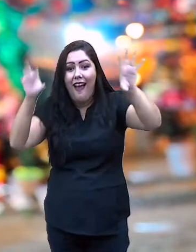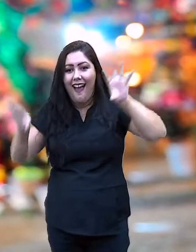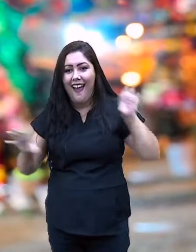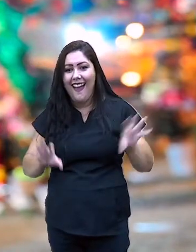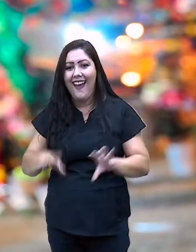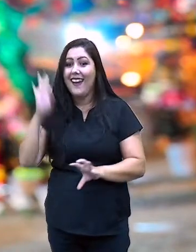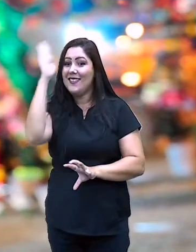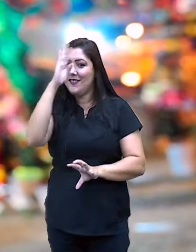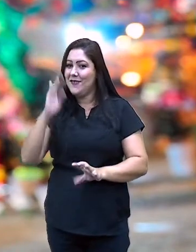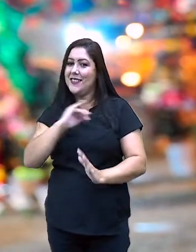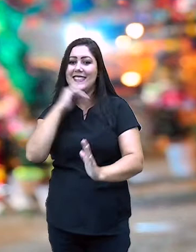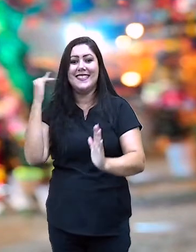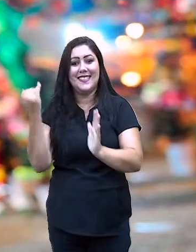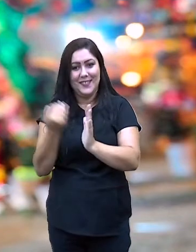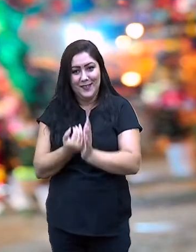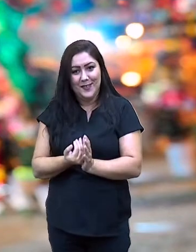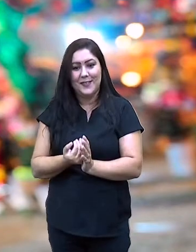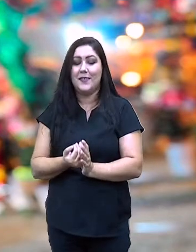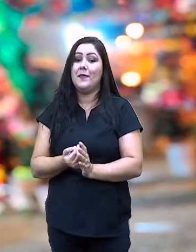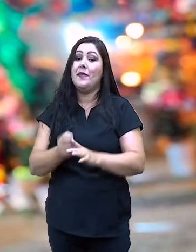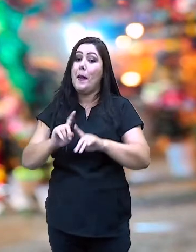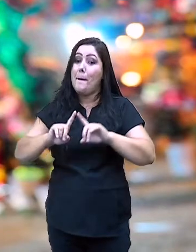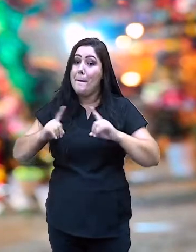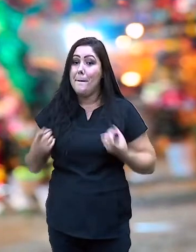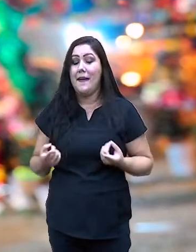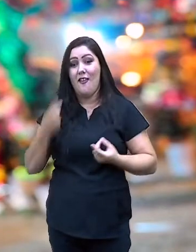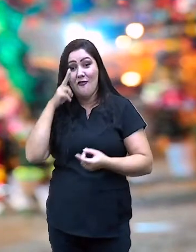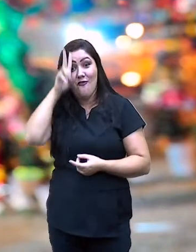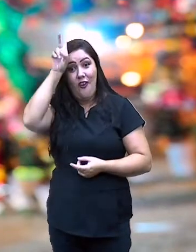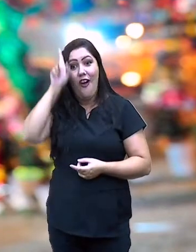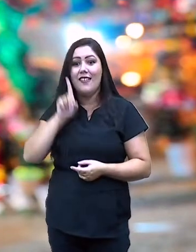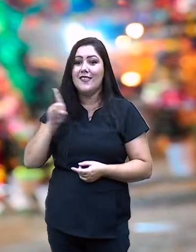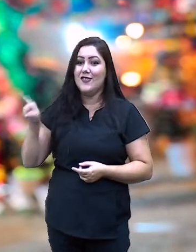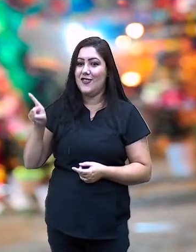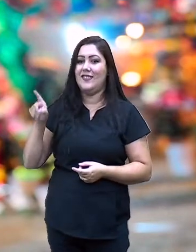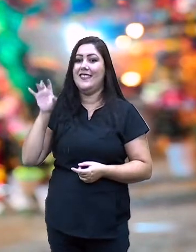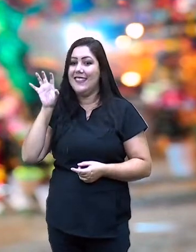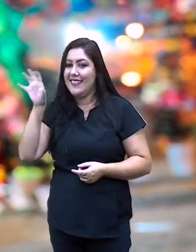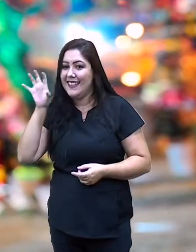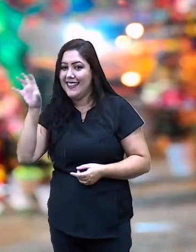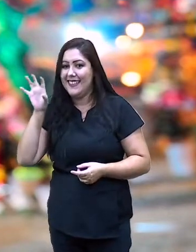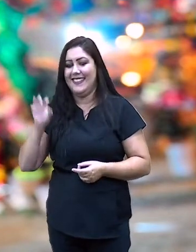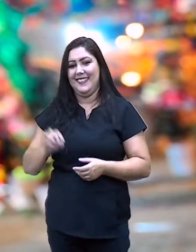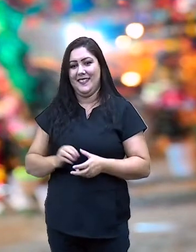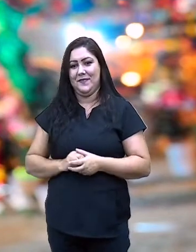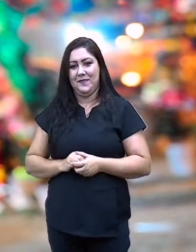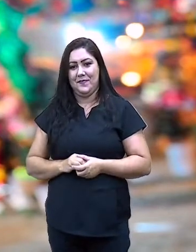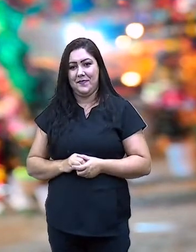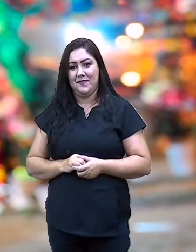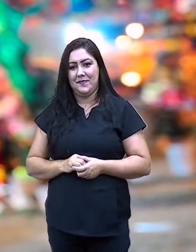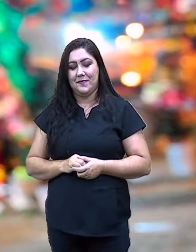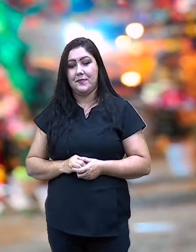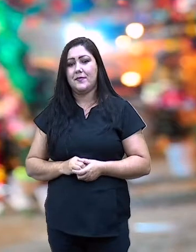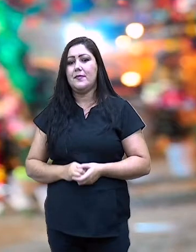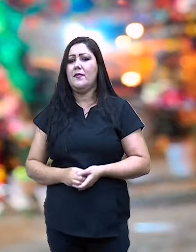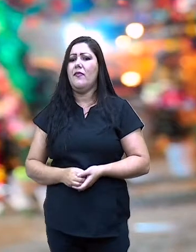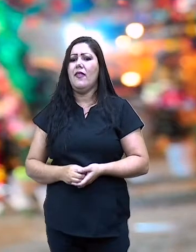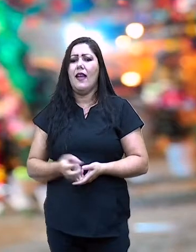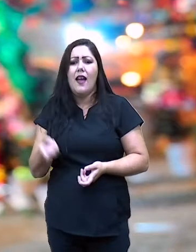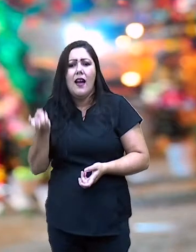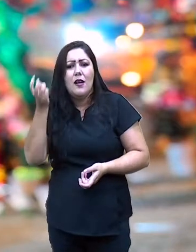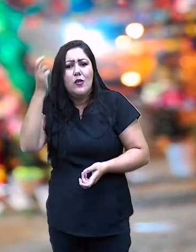porém, ela é mais forte, ela é mais vivenciada no Maranhão. É uma cultura muito rica.